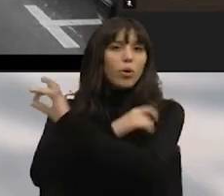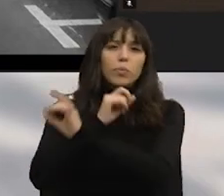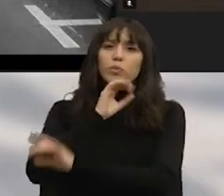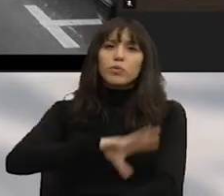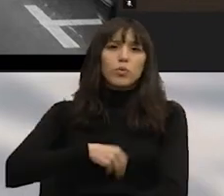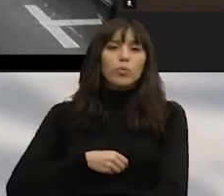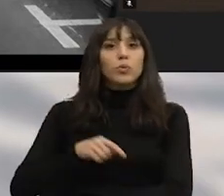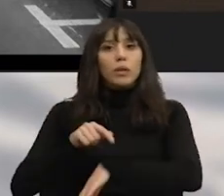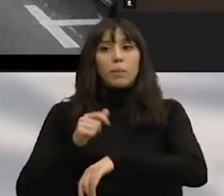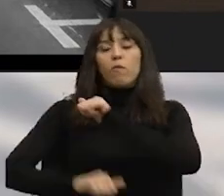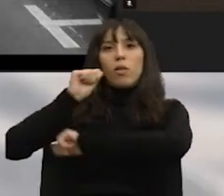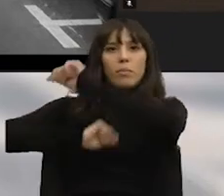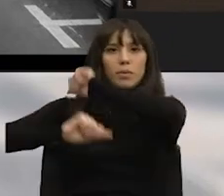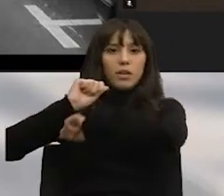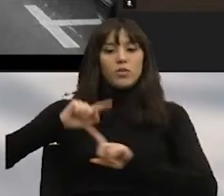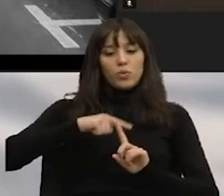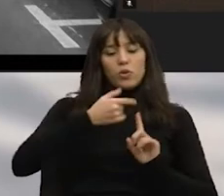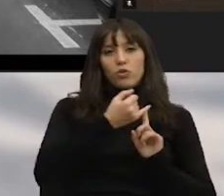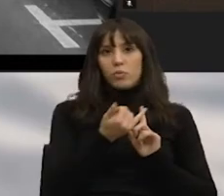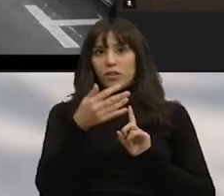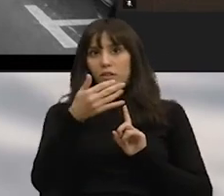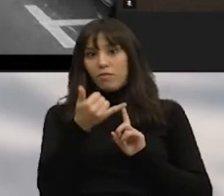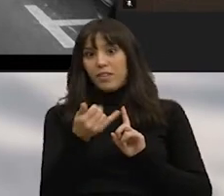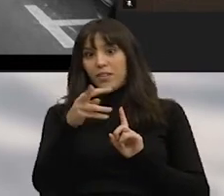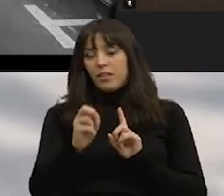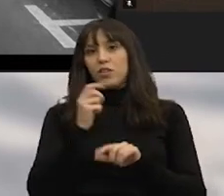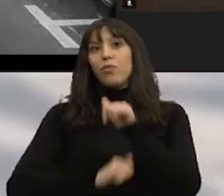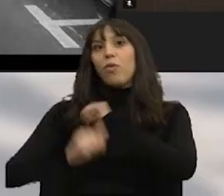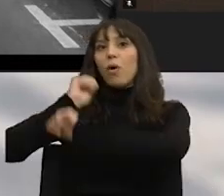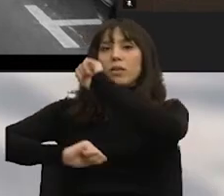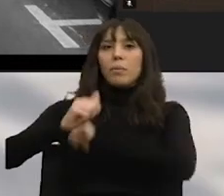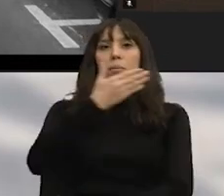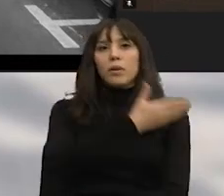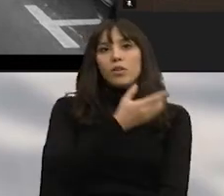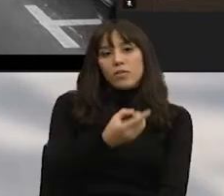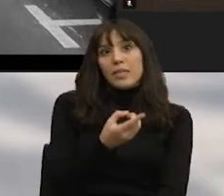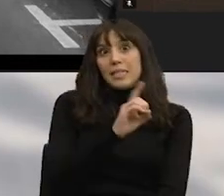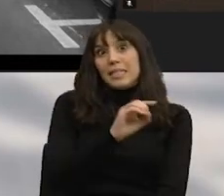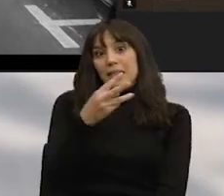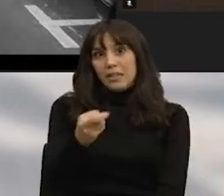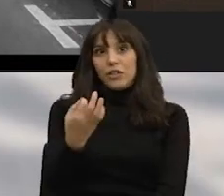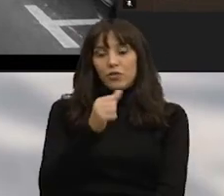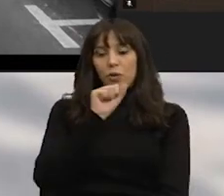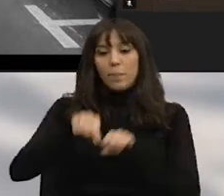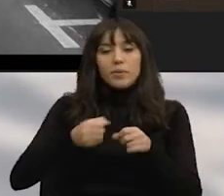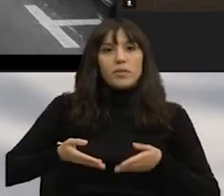a voltar para trás no tempo, de 2023 para 1963, com a retirada de ciclovia e